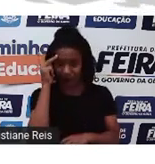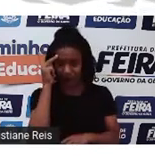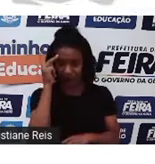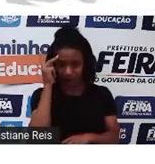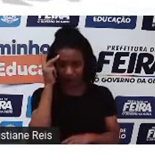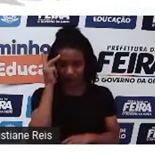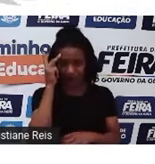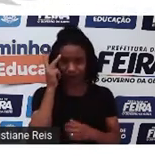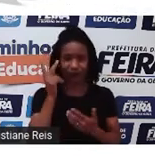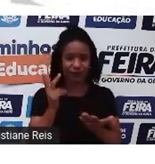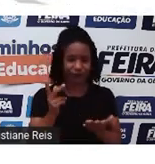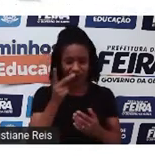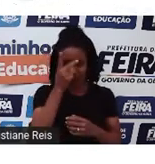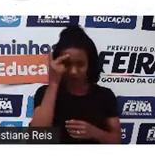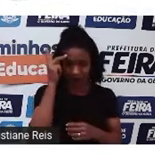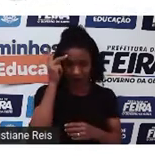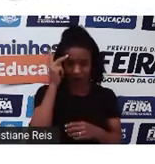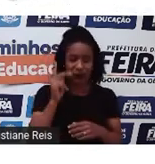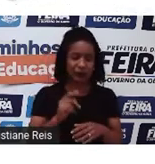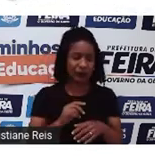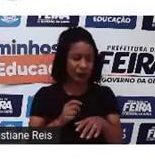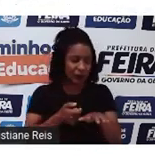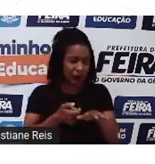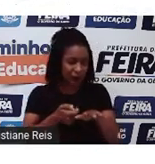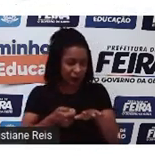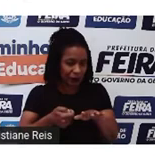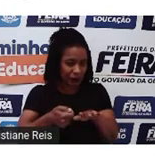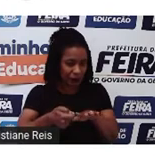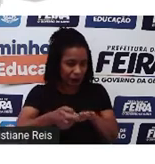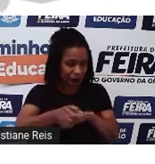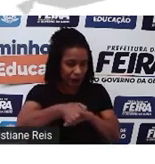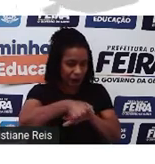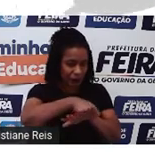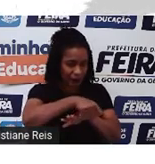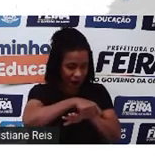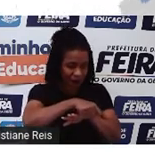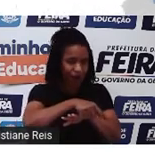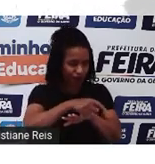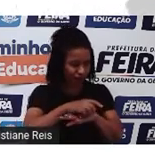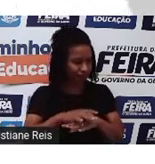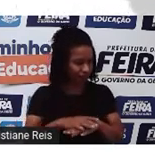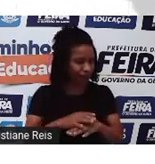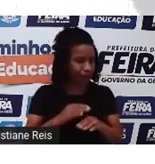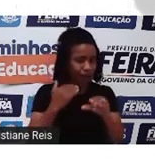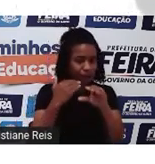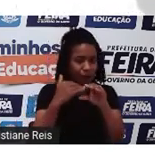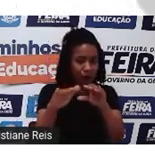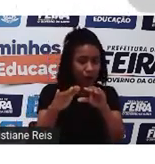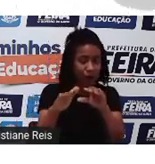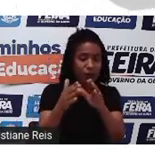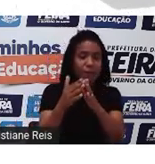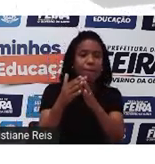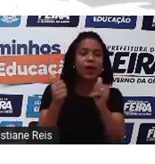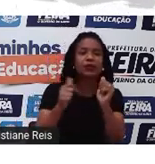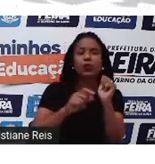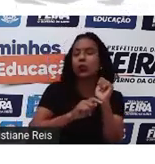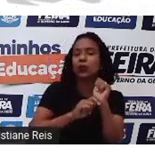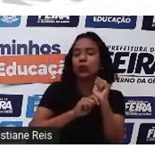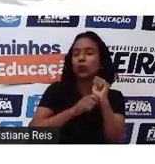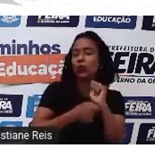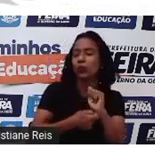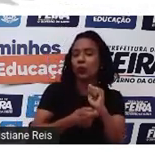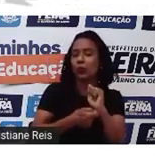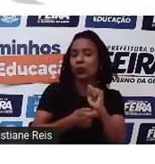tenta me induzir a compartilhar minha senha ou informações pessoais, como é que isso se chama?